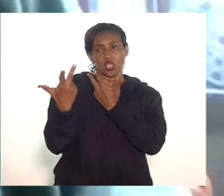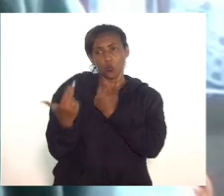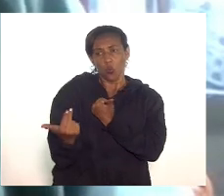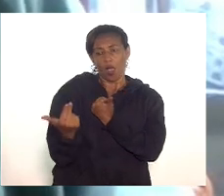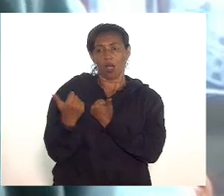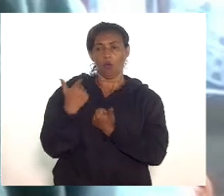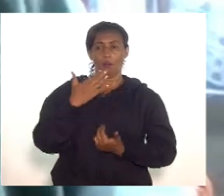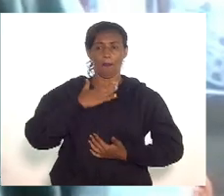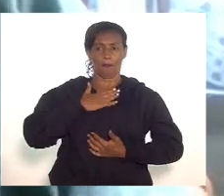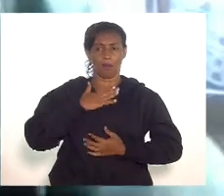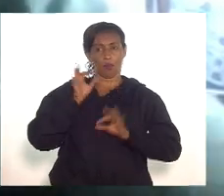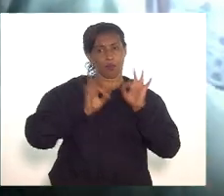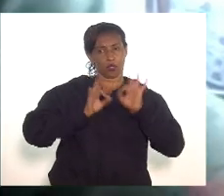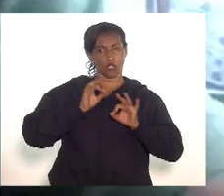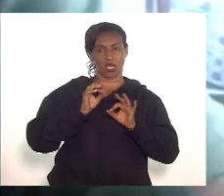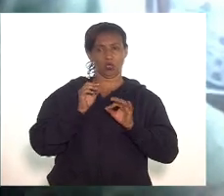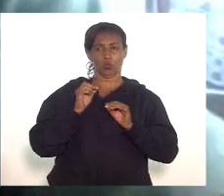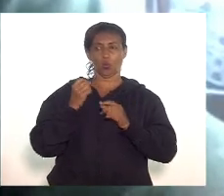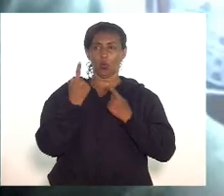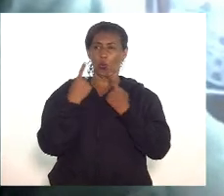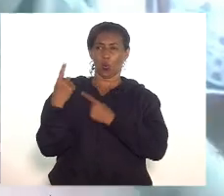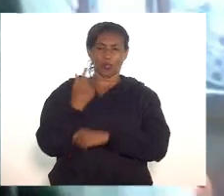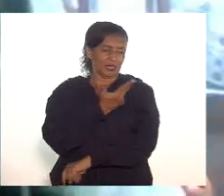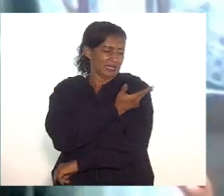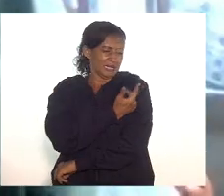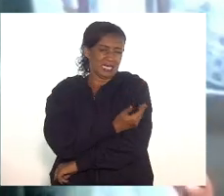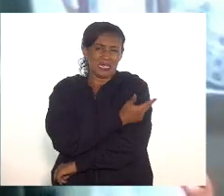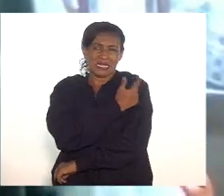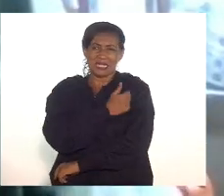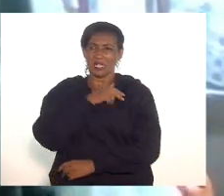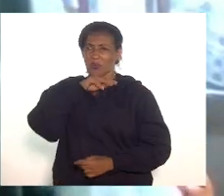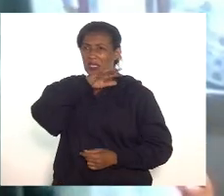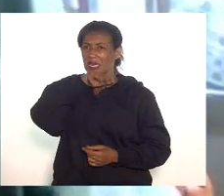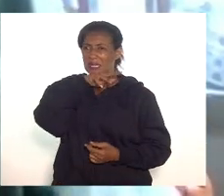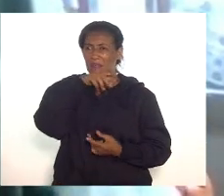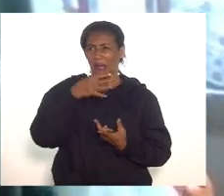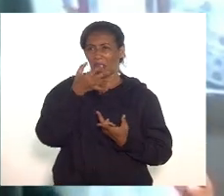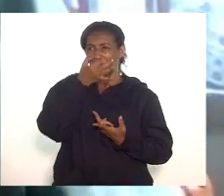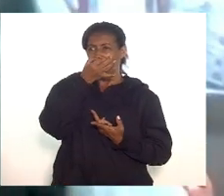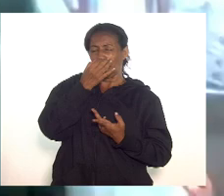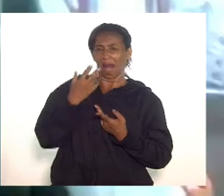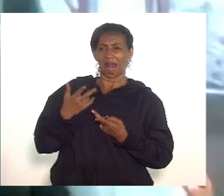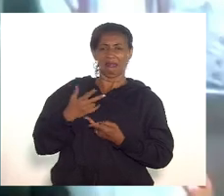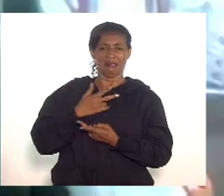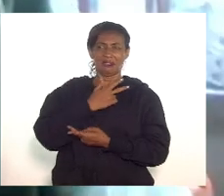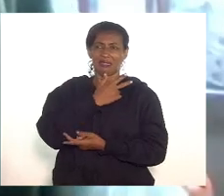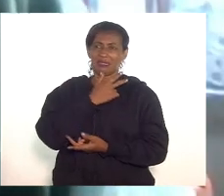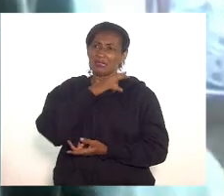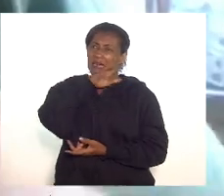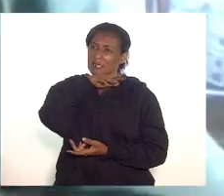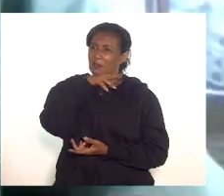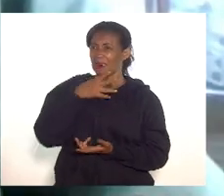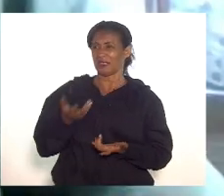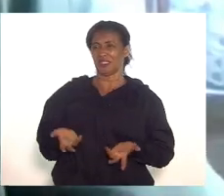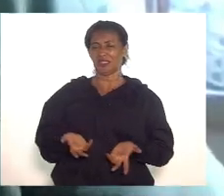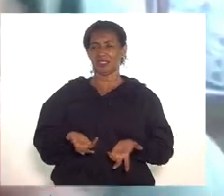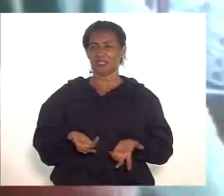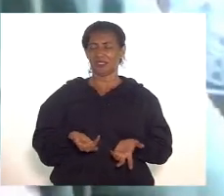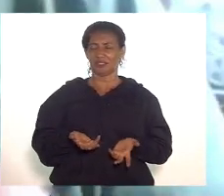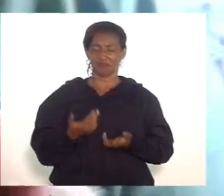Augusto contra a tatuagem, a CCJ, deputado Márcio Pacheco, corretamente,